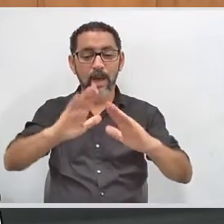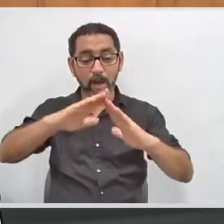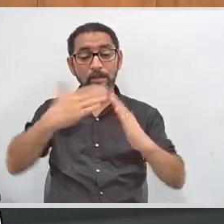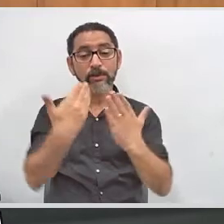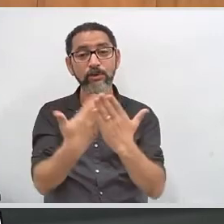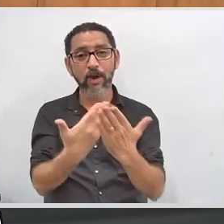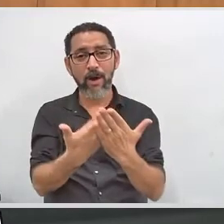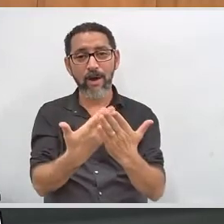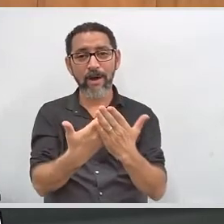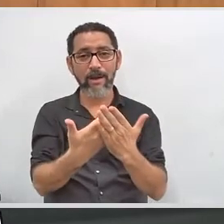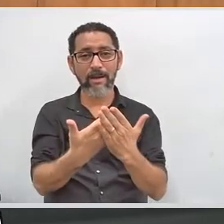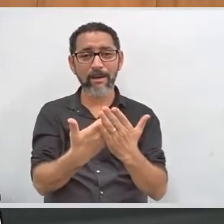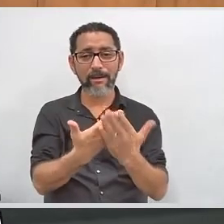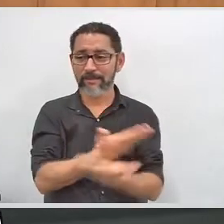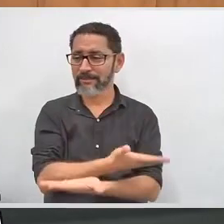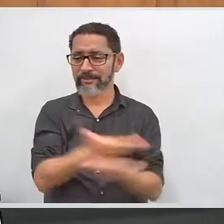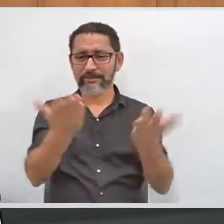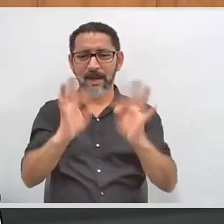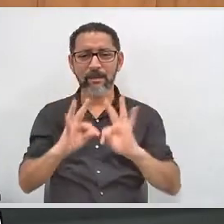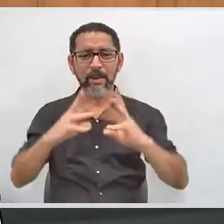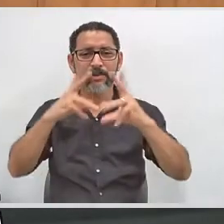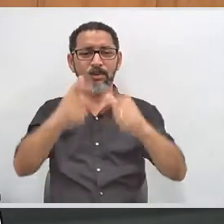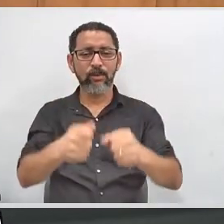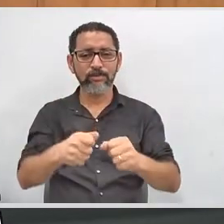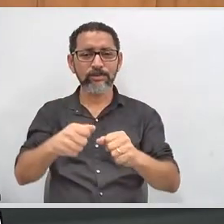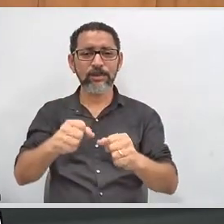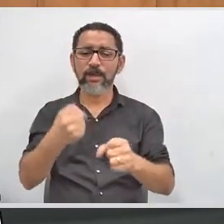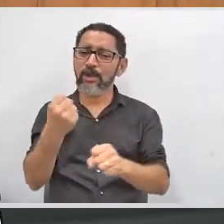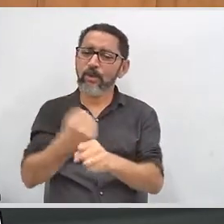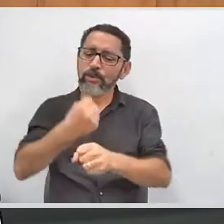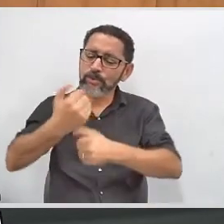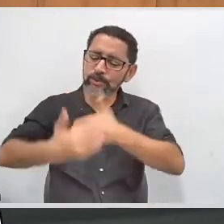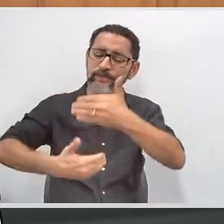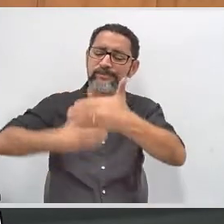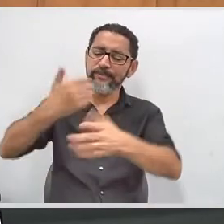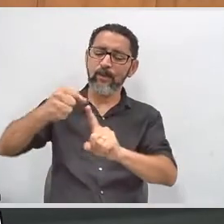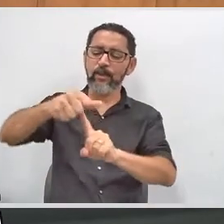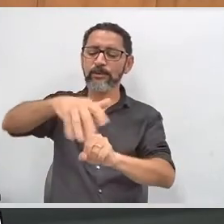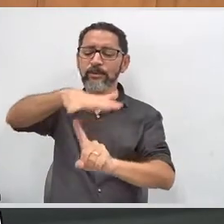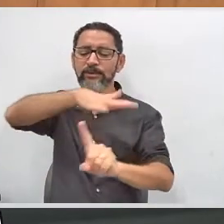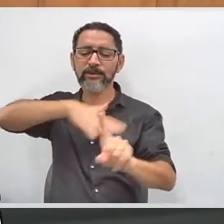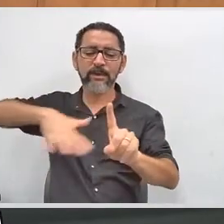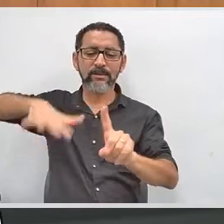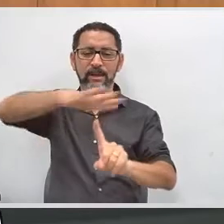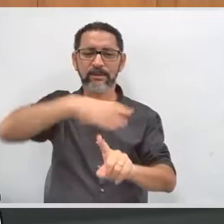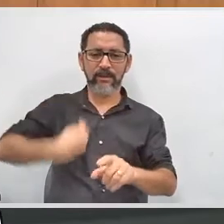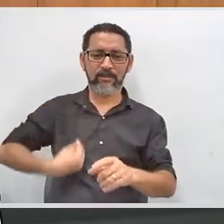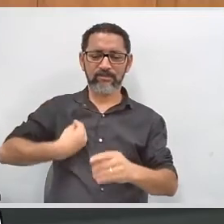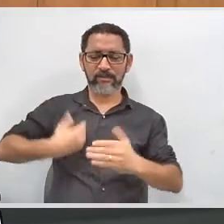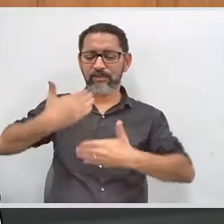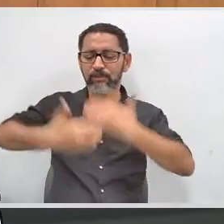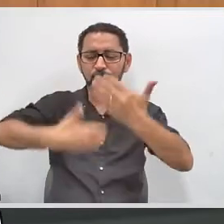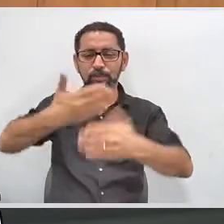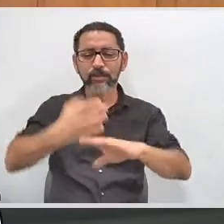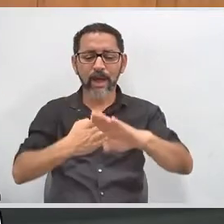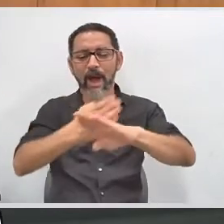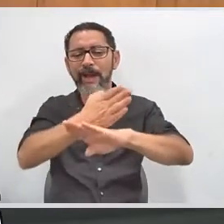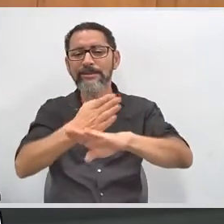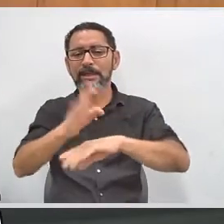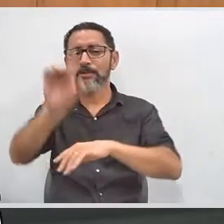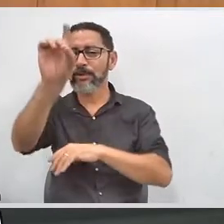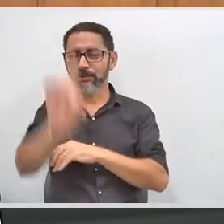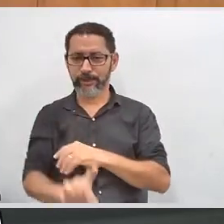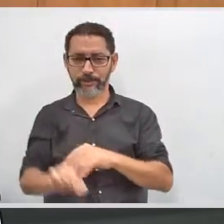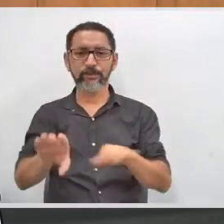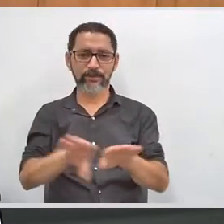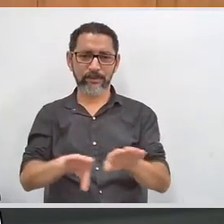e no sentido de construir mesmo a sociedade que todos possam viver juntos, participar dos processos e ter acesso a todos os direitos